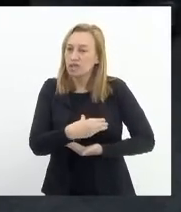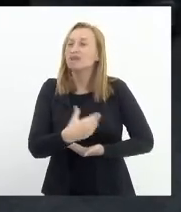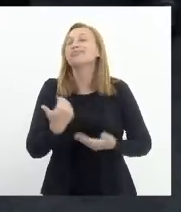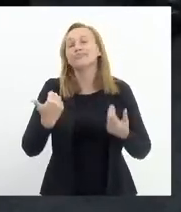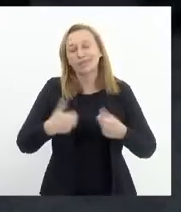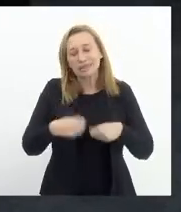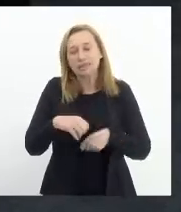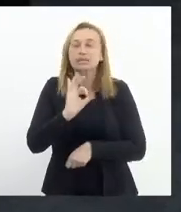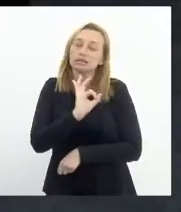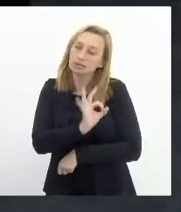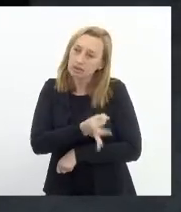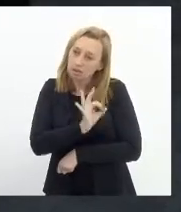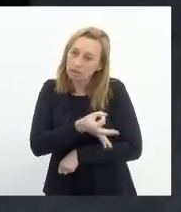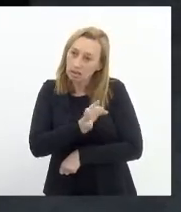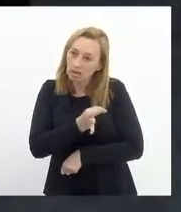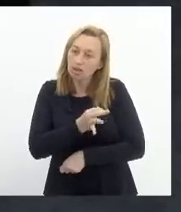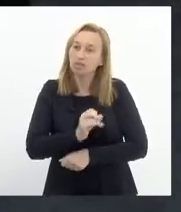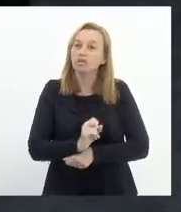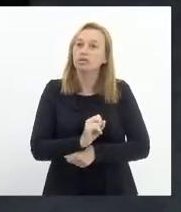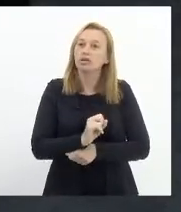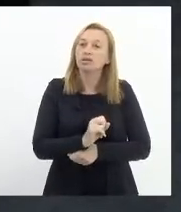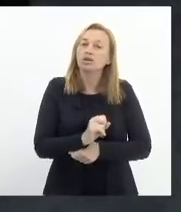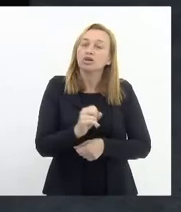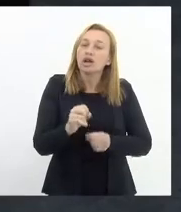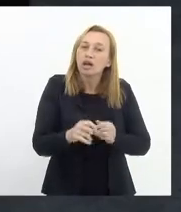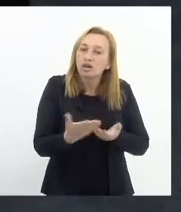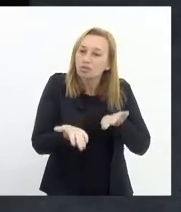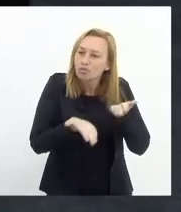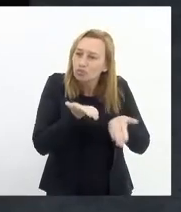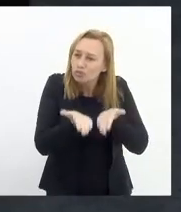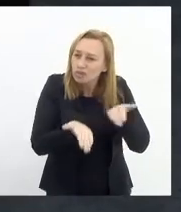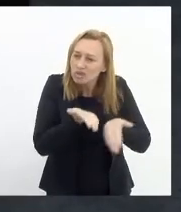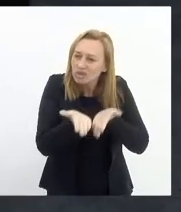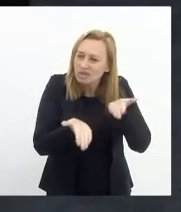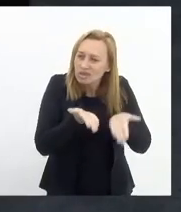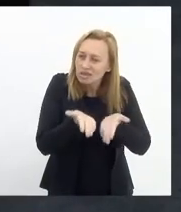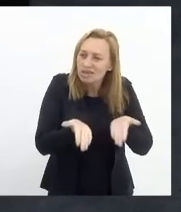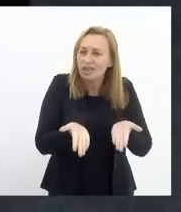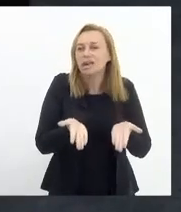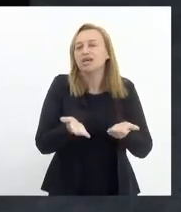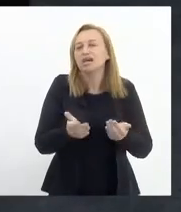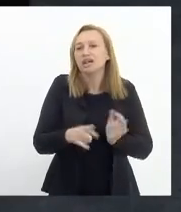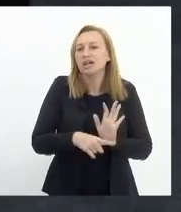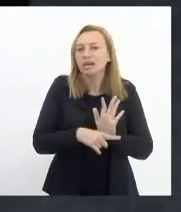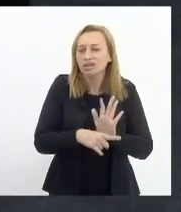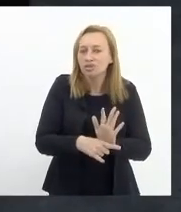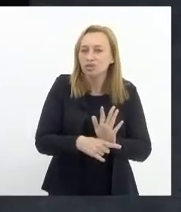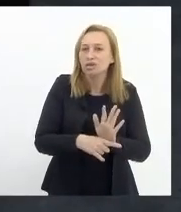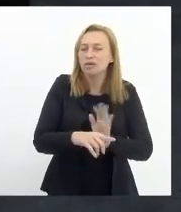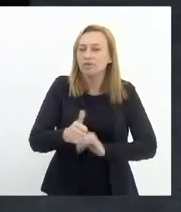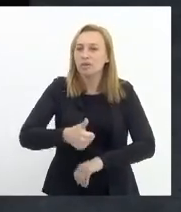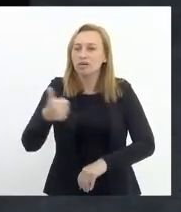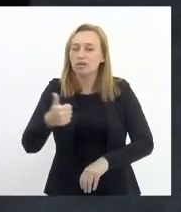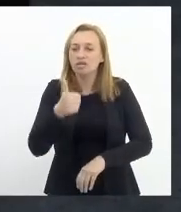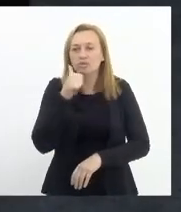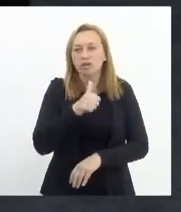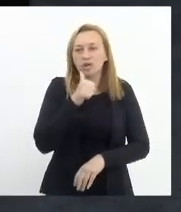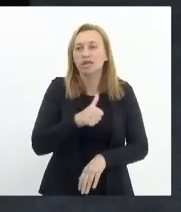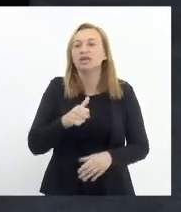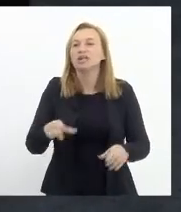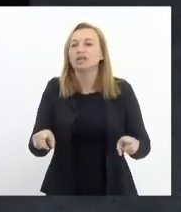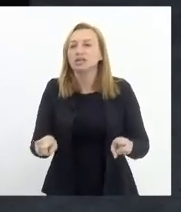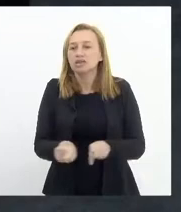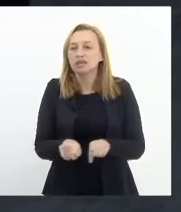evidentemente, efetivar os cuidados necessários à reabilitação dessas mulheres. Temos, senhor presidente,